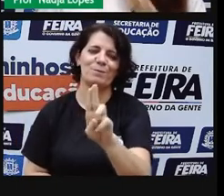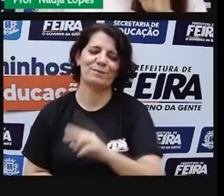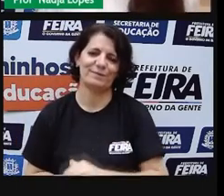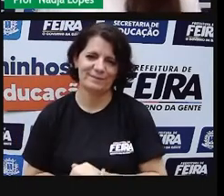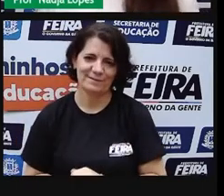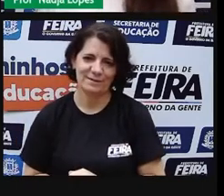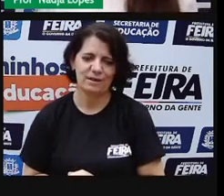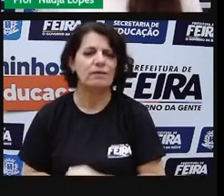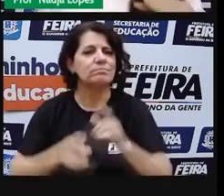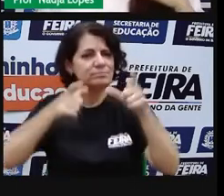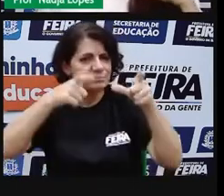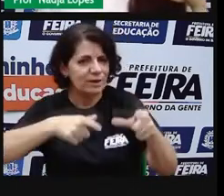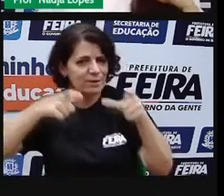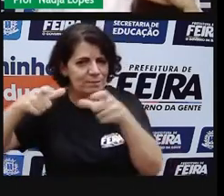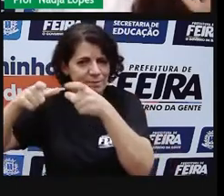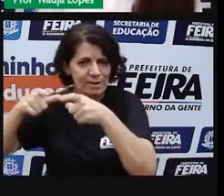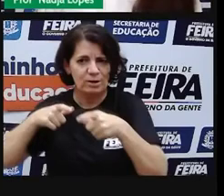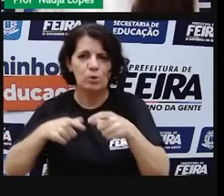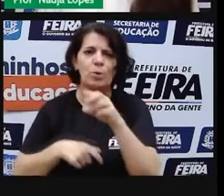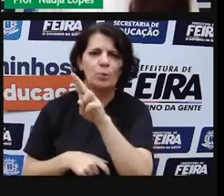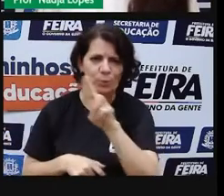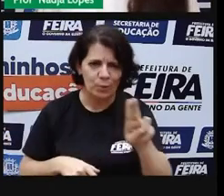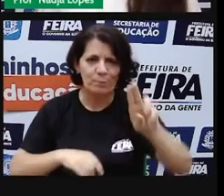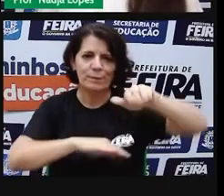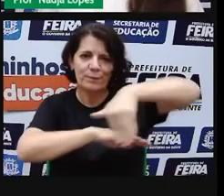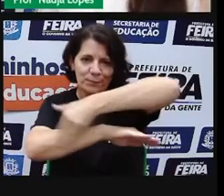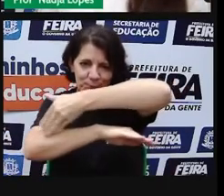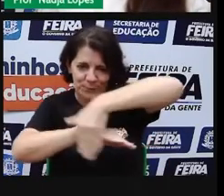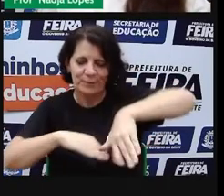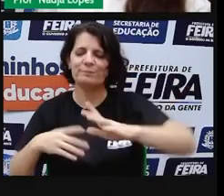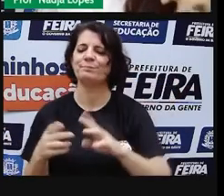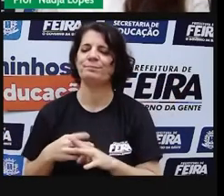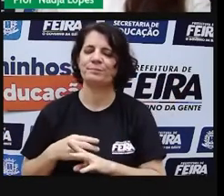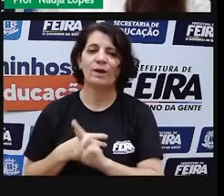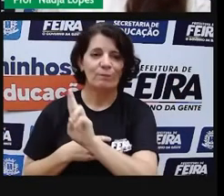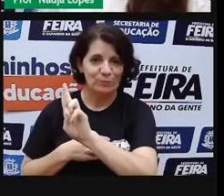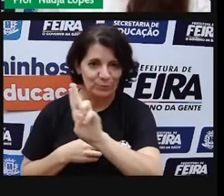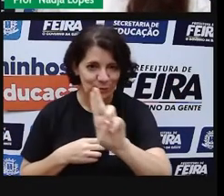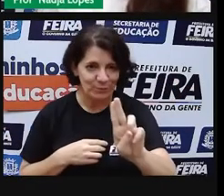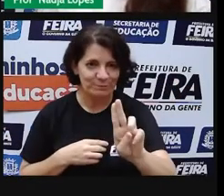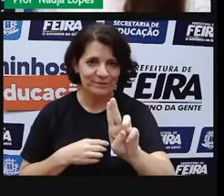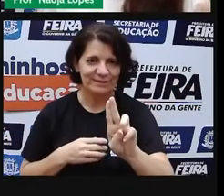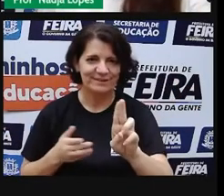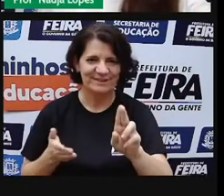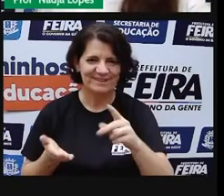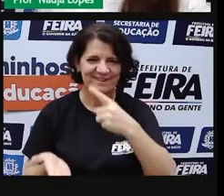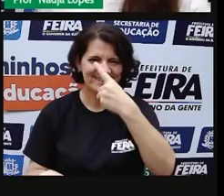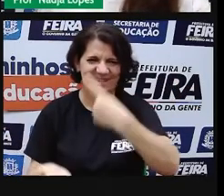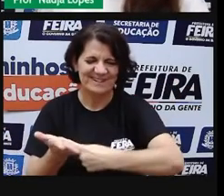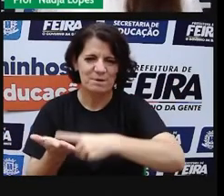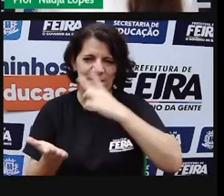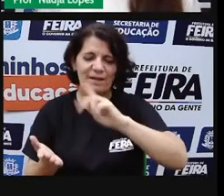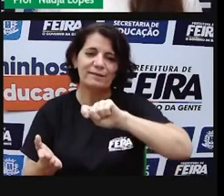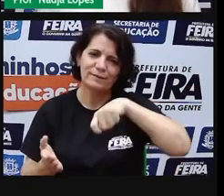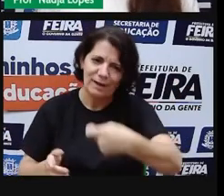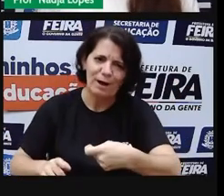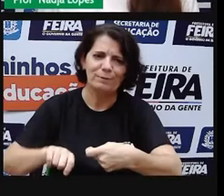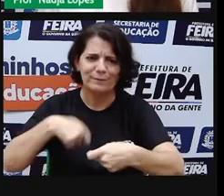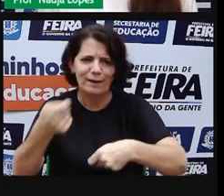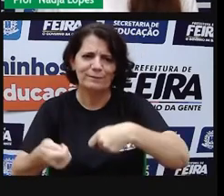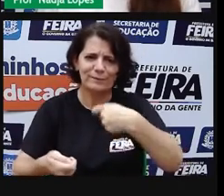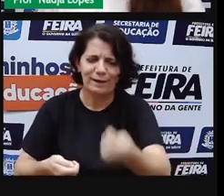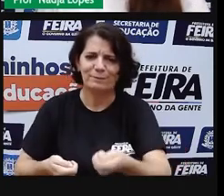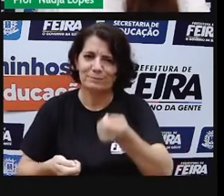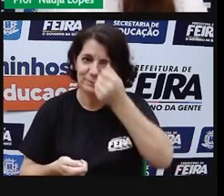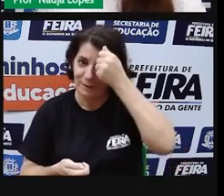bairro com o nome de rua, ou, desculpa, com o nome de árvore, bairro